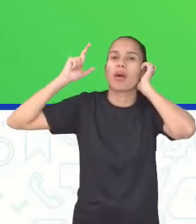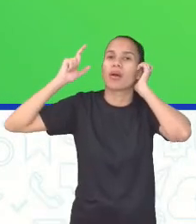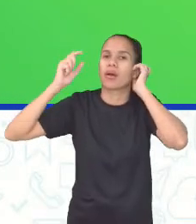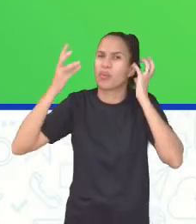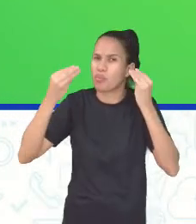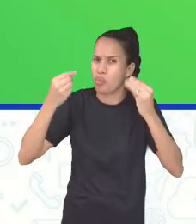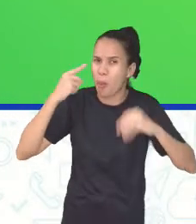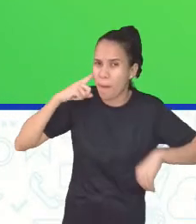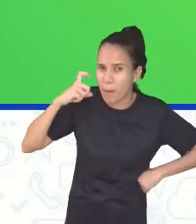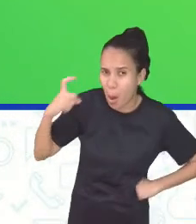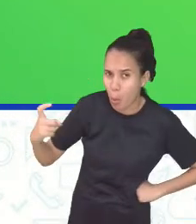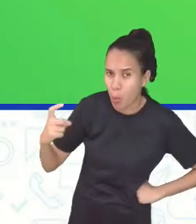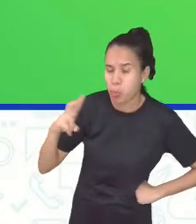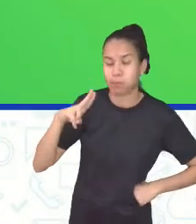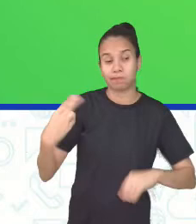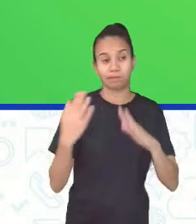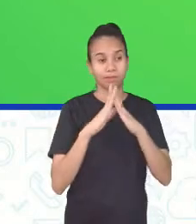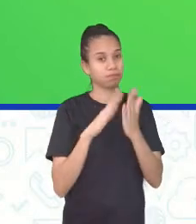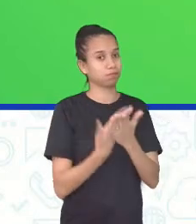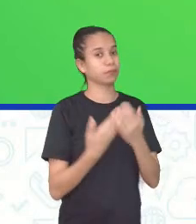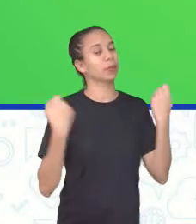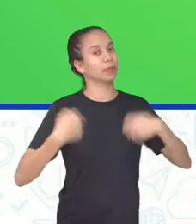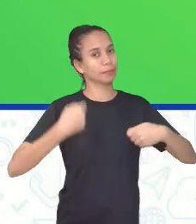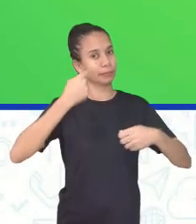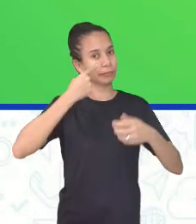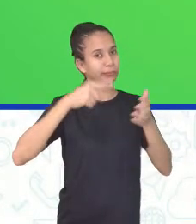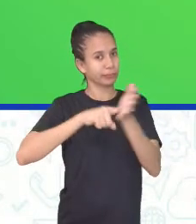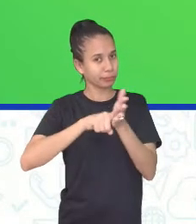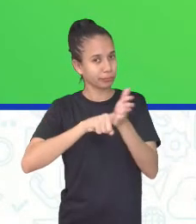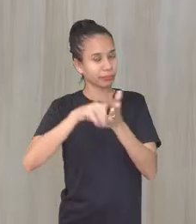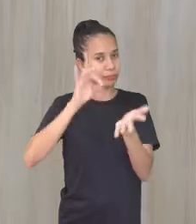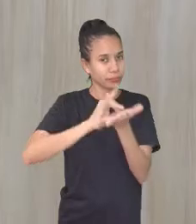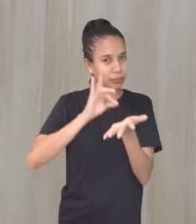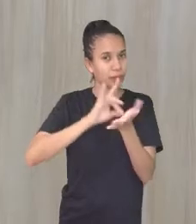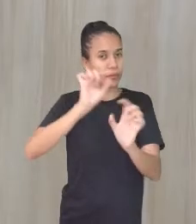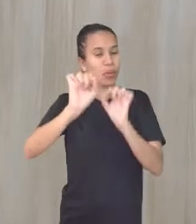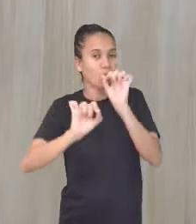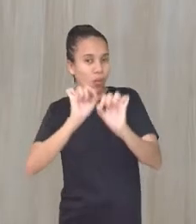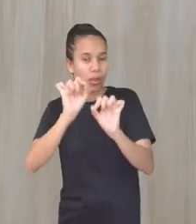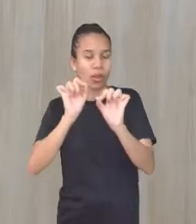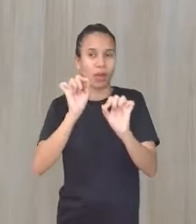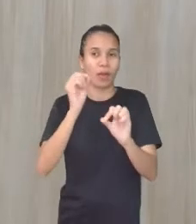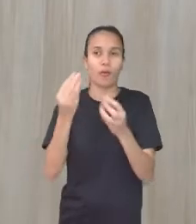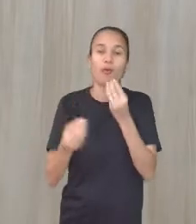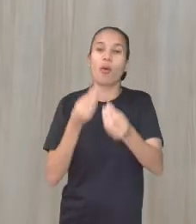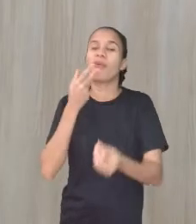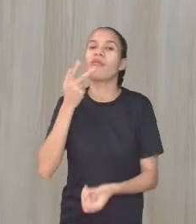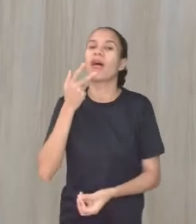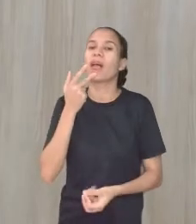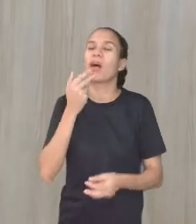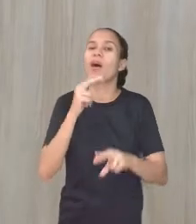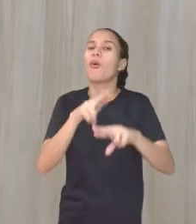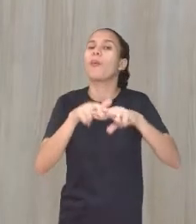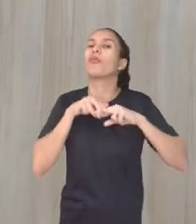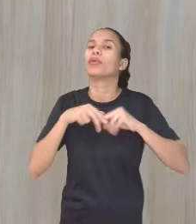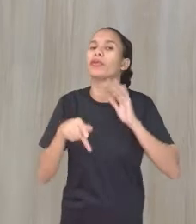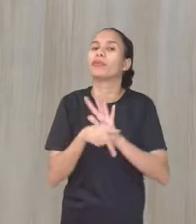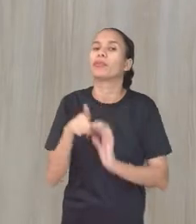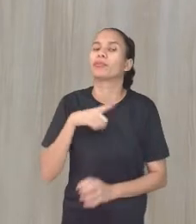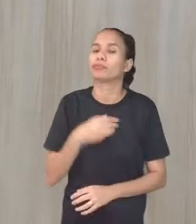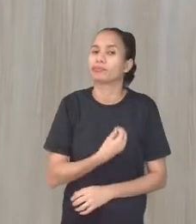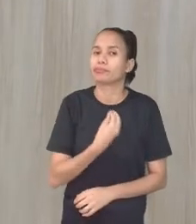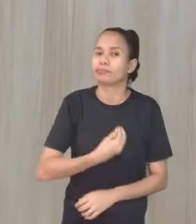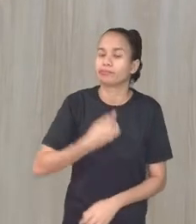barulho? Ou na escola? Então tem que investigar quais são, não é? Vamos dizer assim, o que foi que desencadeou? Quais são os